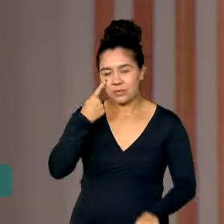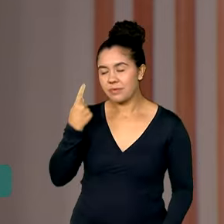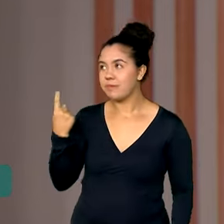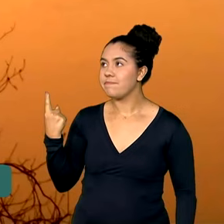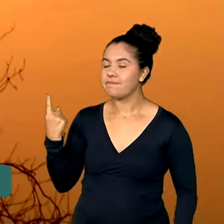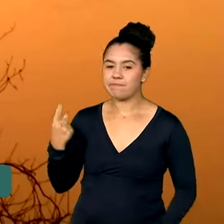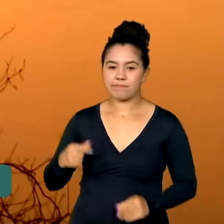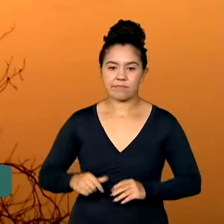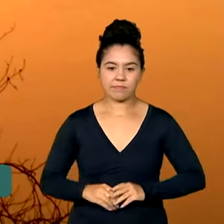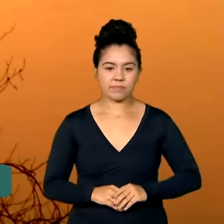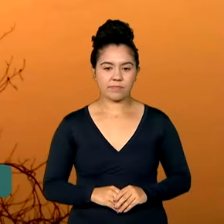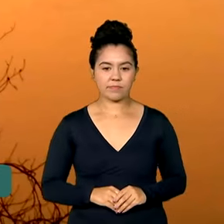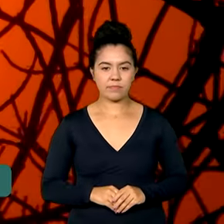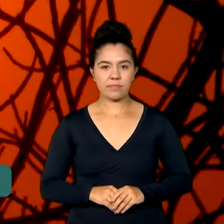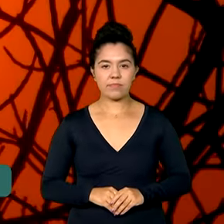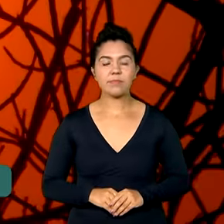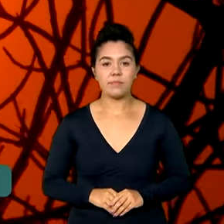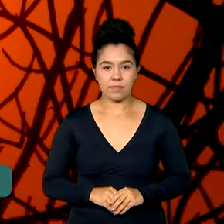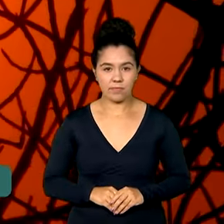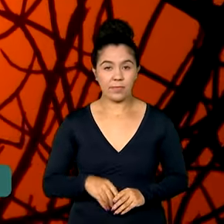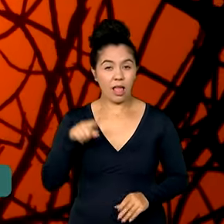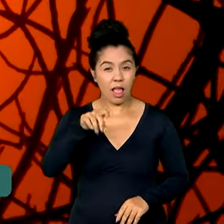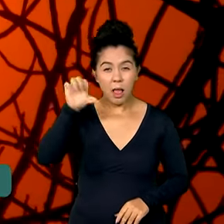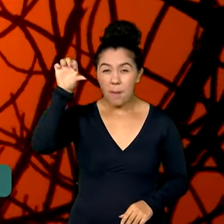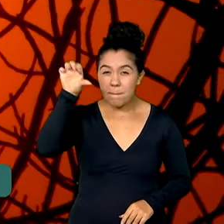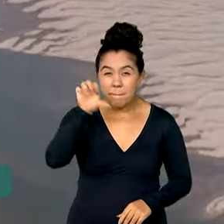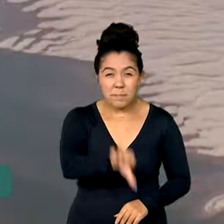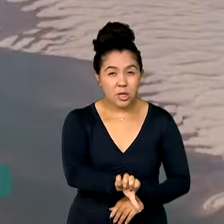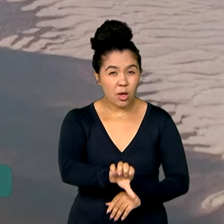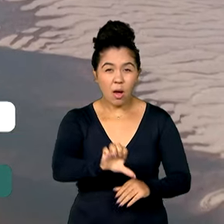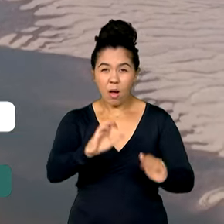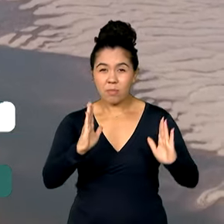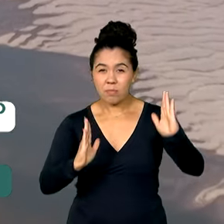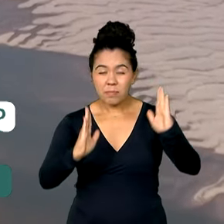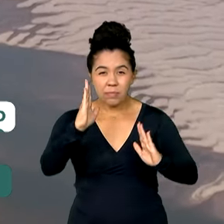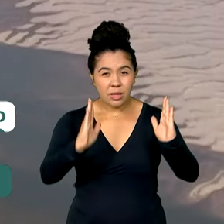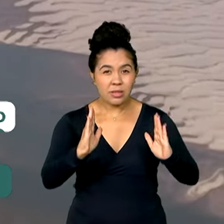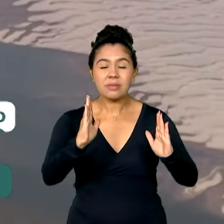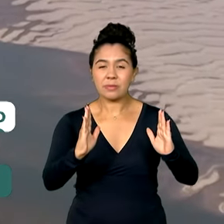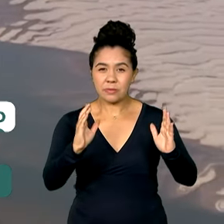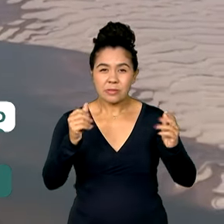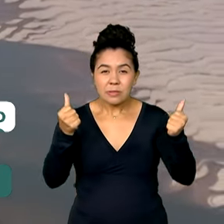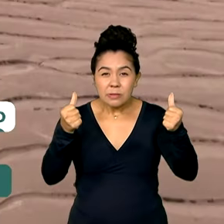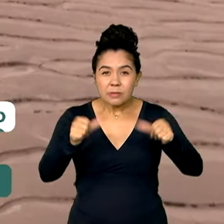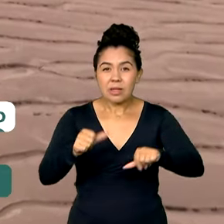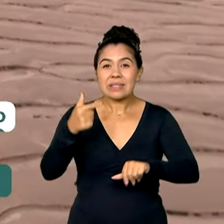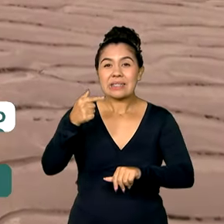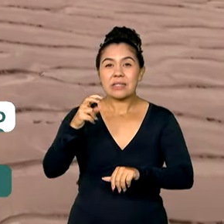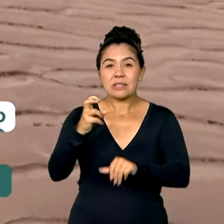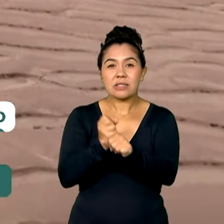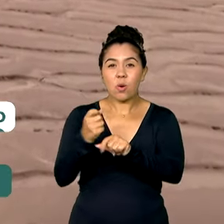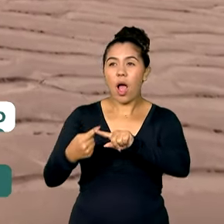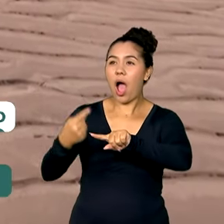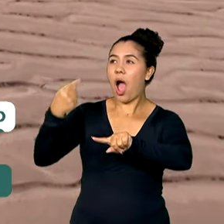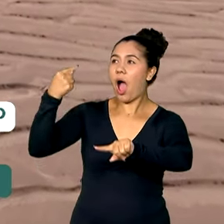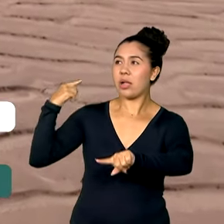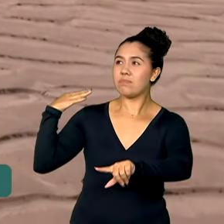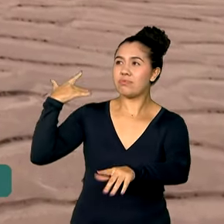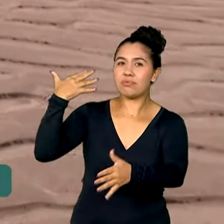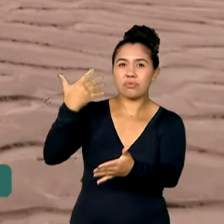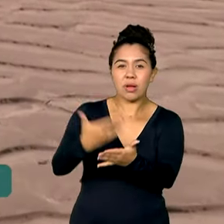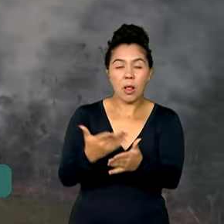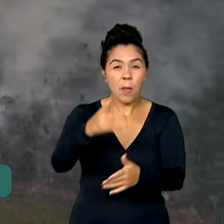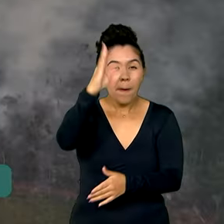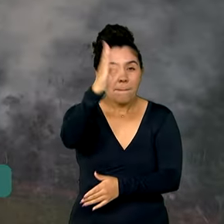Mundin. Considerada a pior estiagem dos últimos 75 anos, o Brasil enfrenta seca